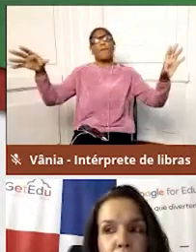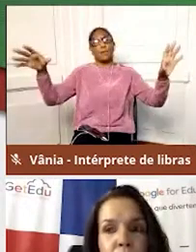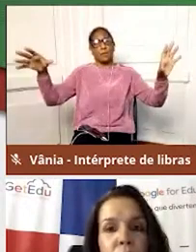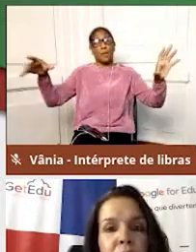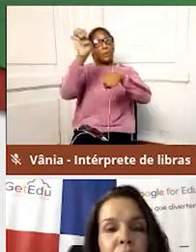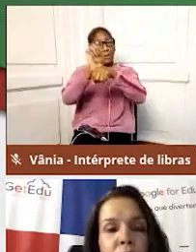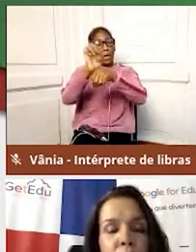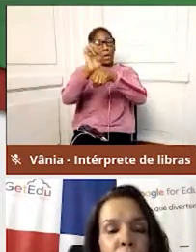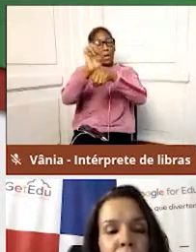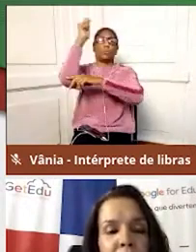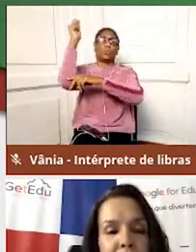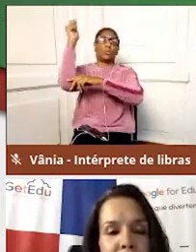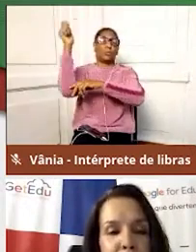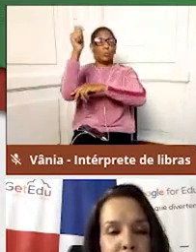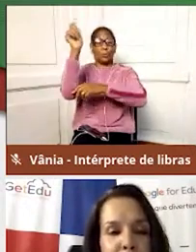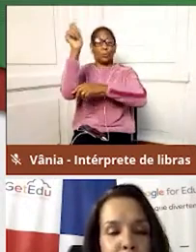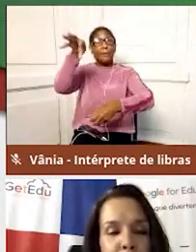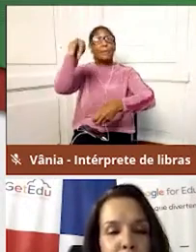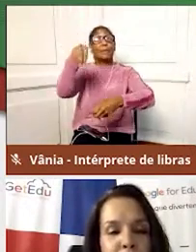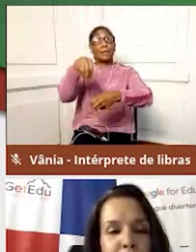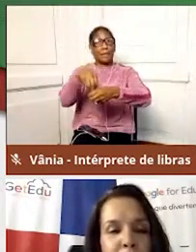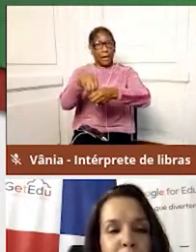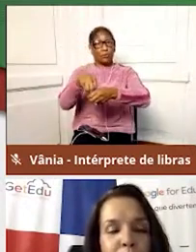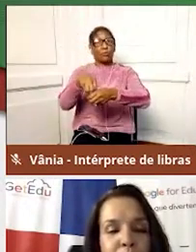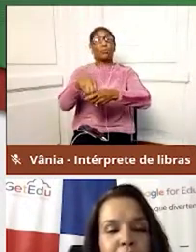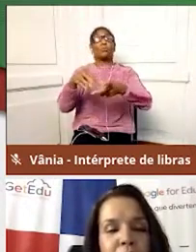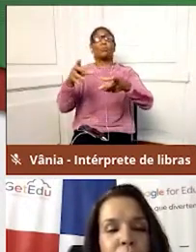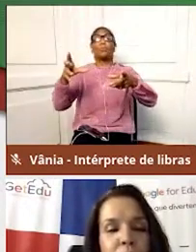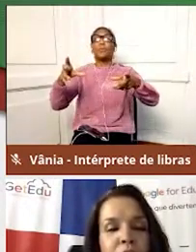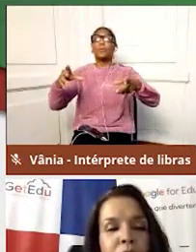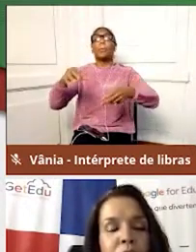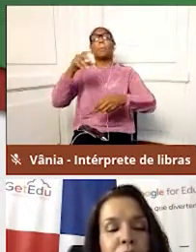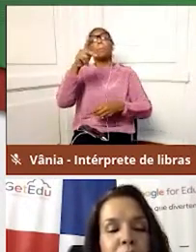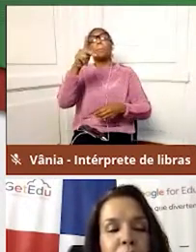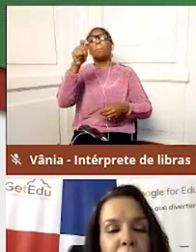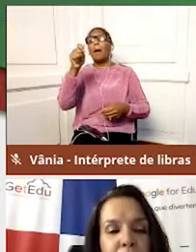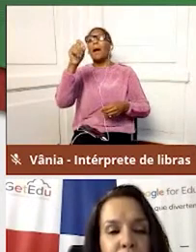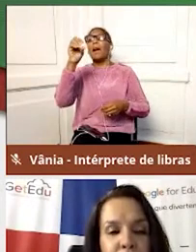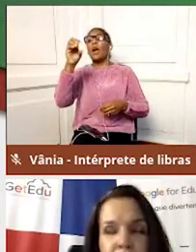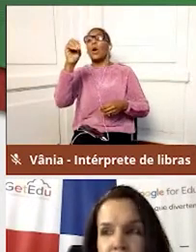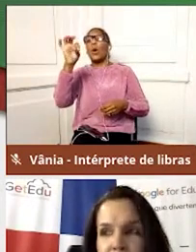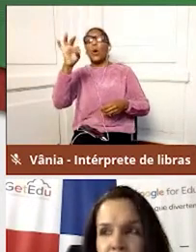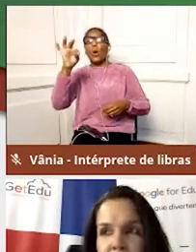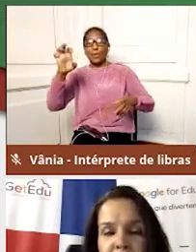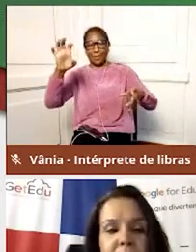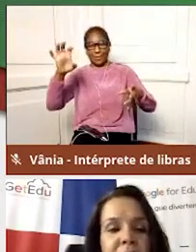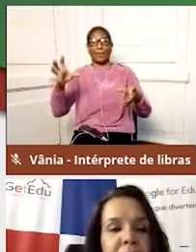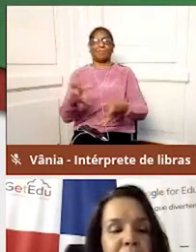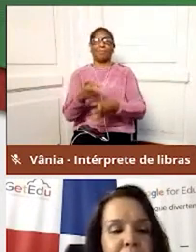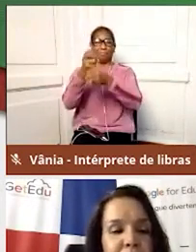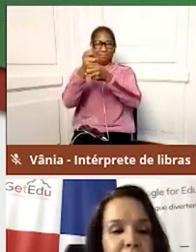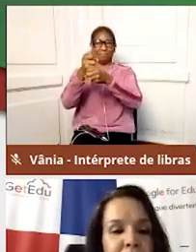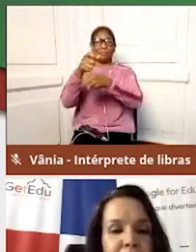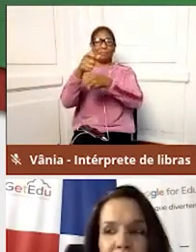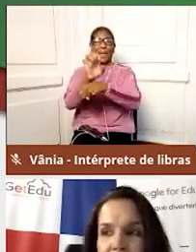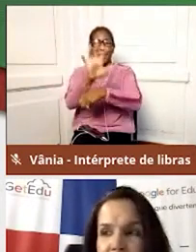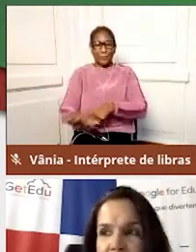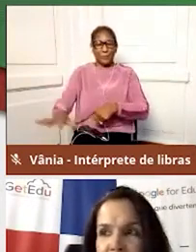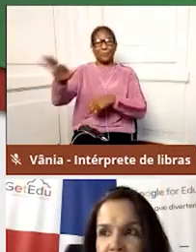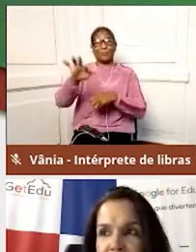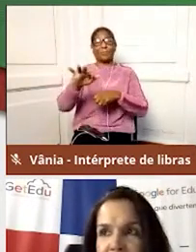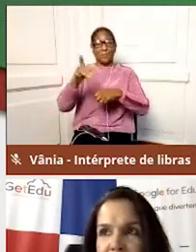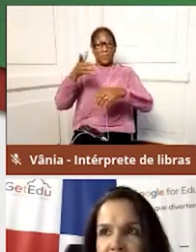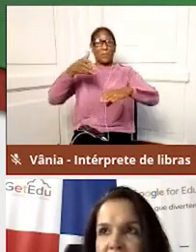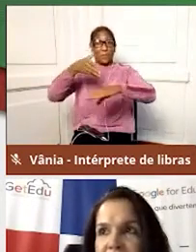do Rio Grande do Sul dentro desse pacote que chamamos de G-Suite for Education. Selly, vamos acessar o